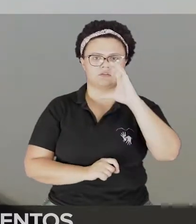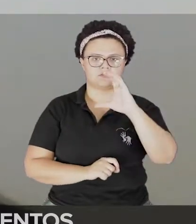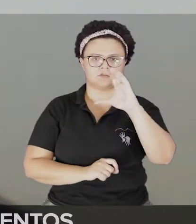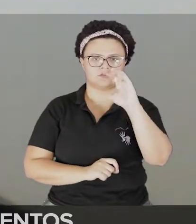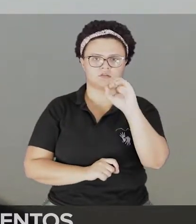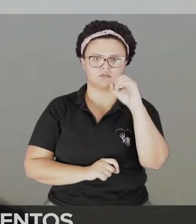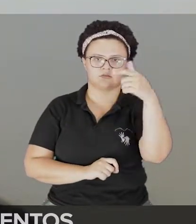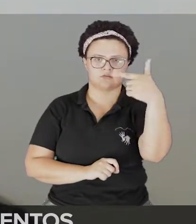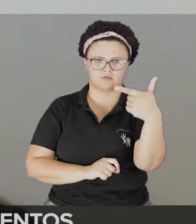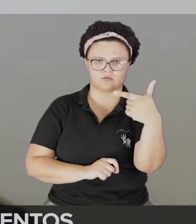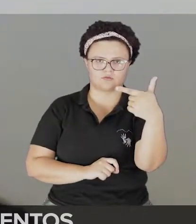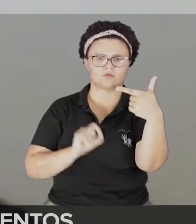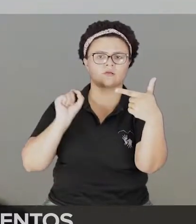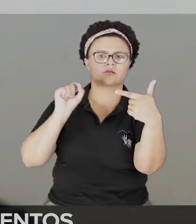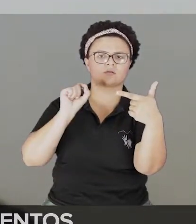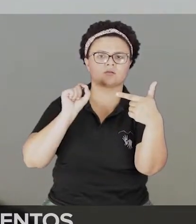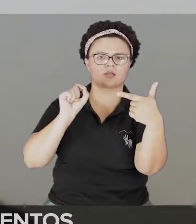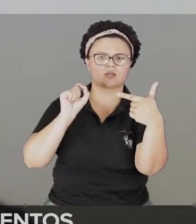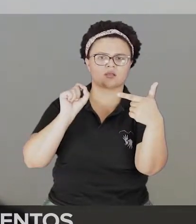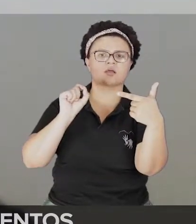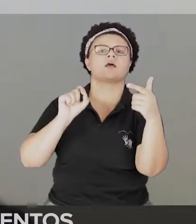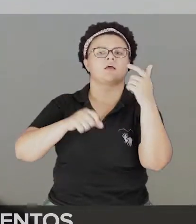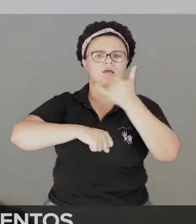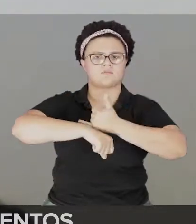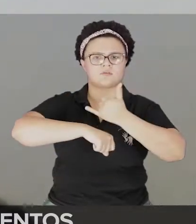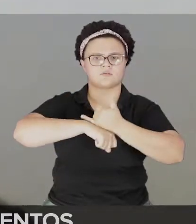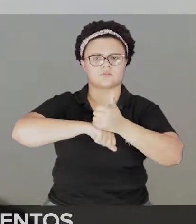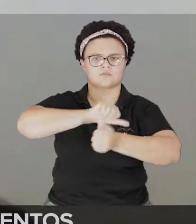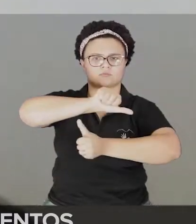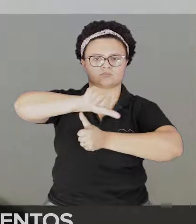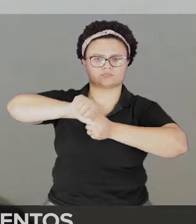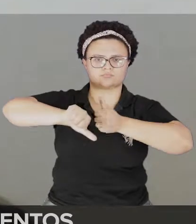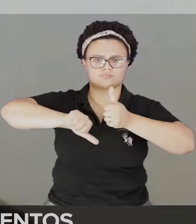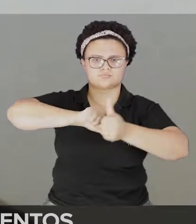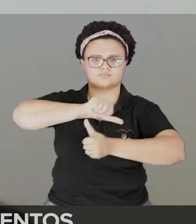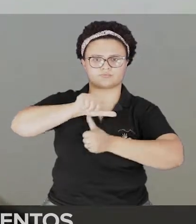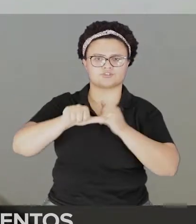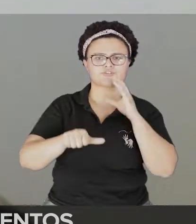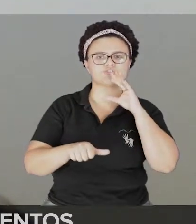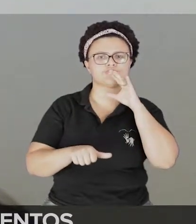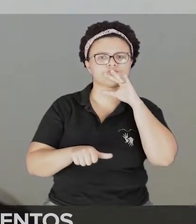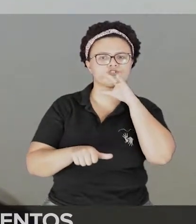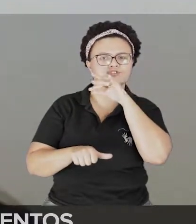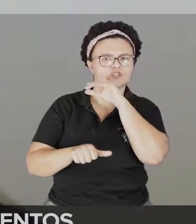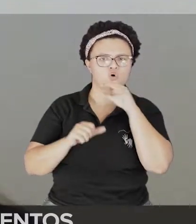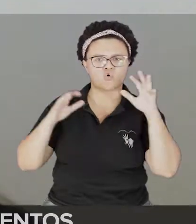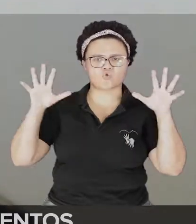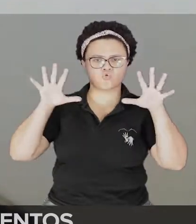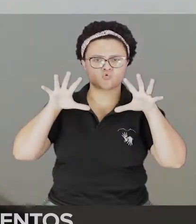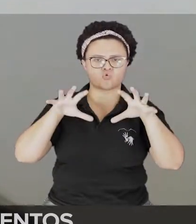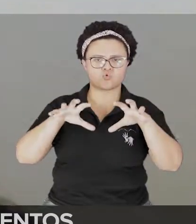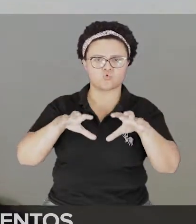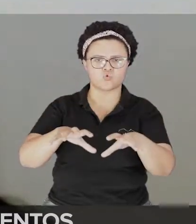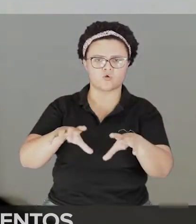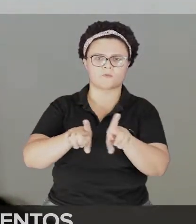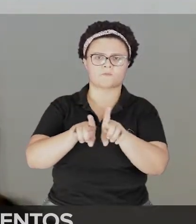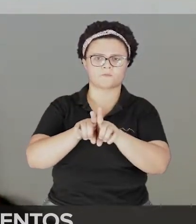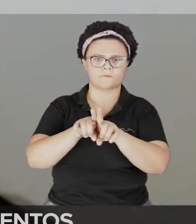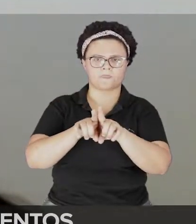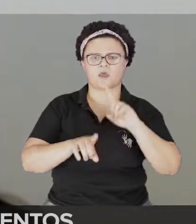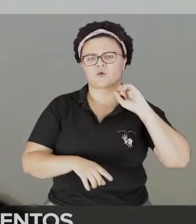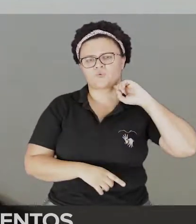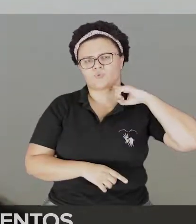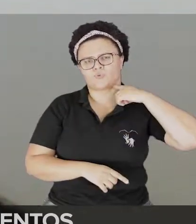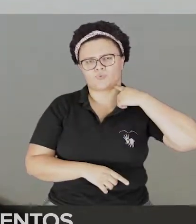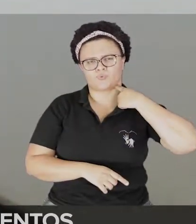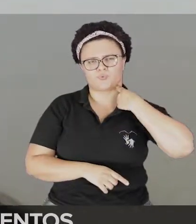E o CO2 é um agente que justamente ajuda a aquecer a atmosfera. Aliás, qualquer poluente, também qualquer